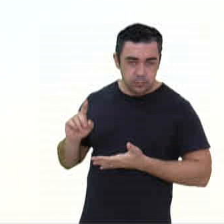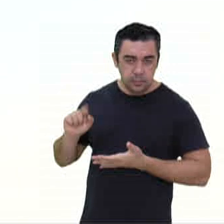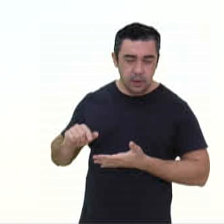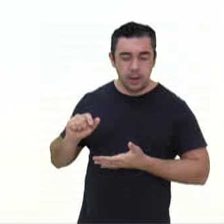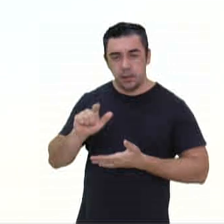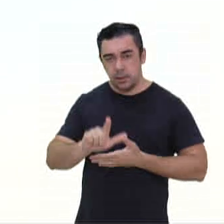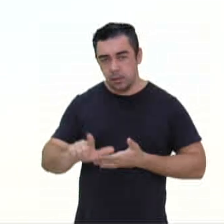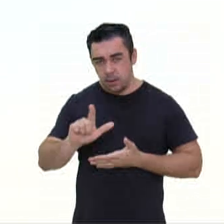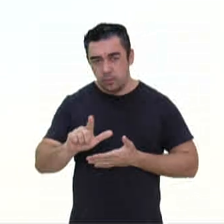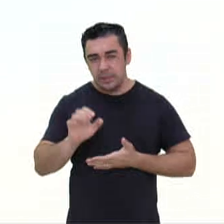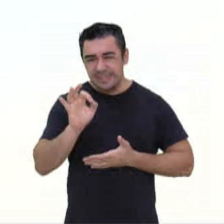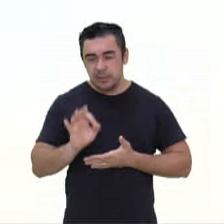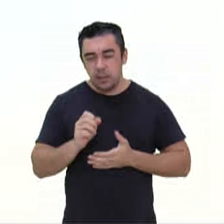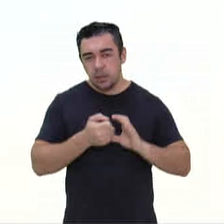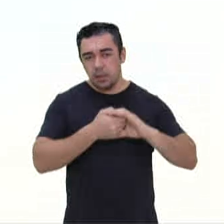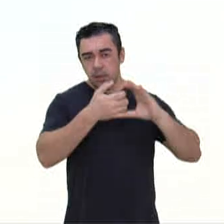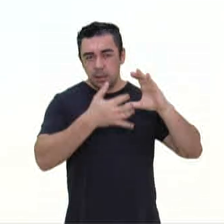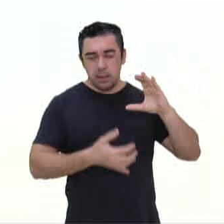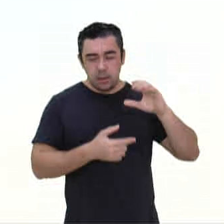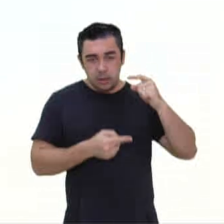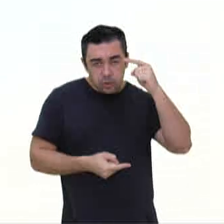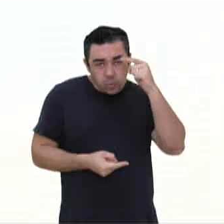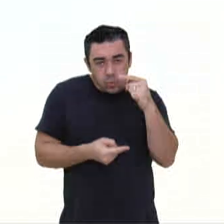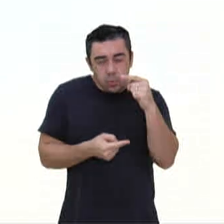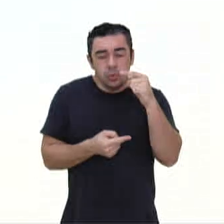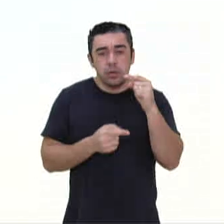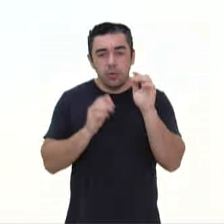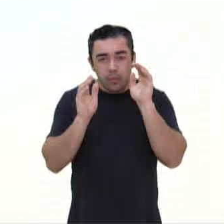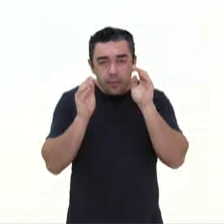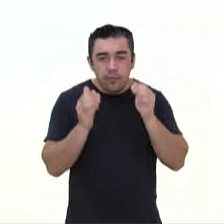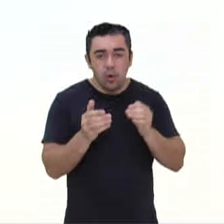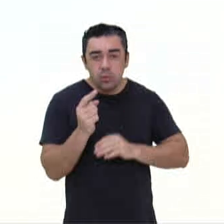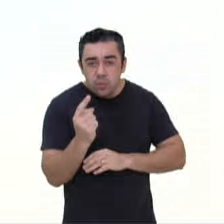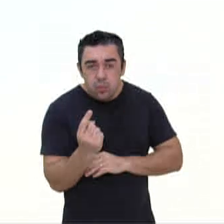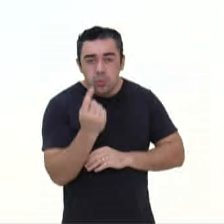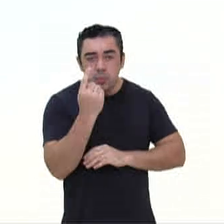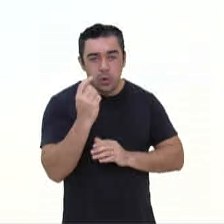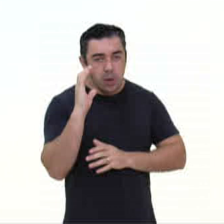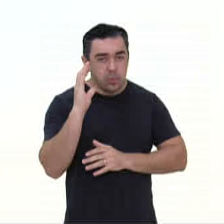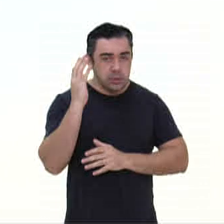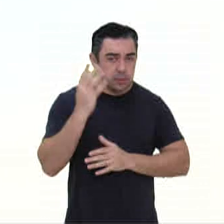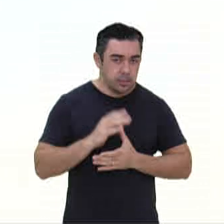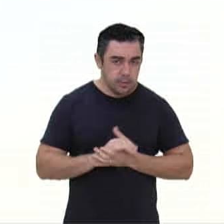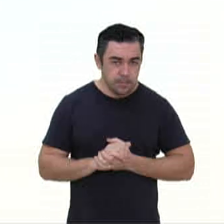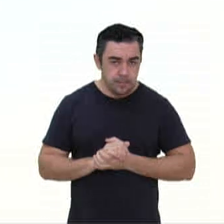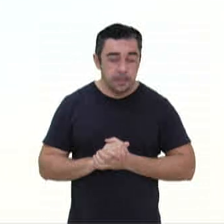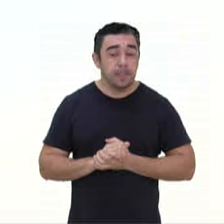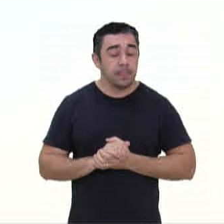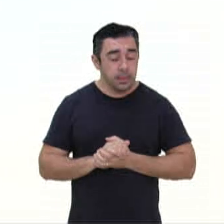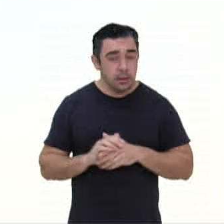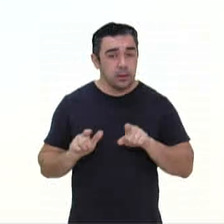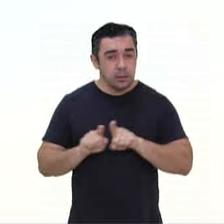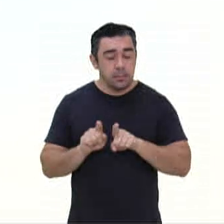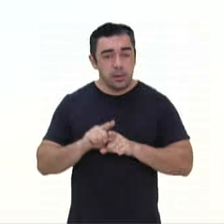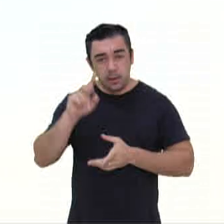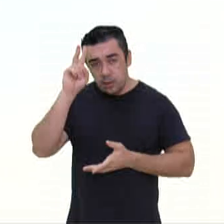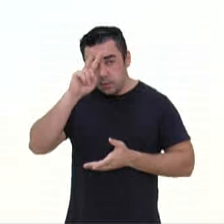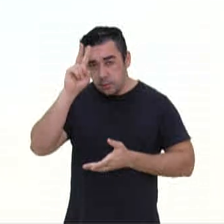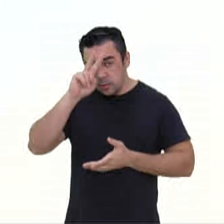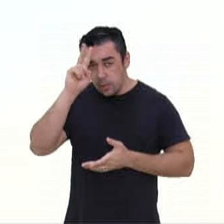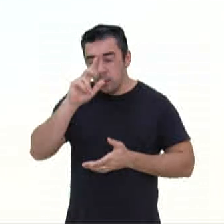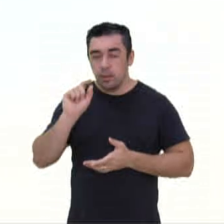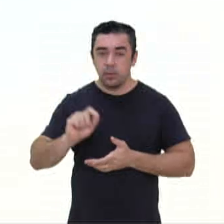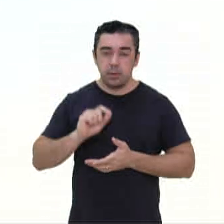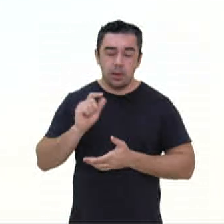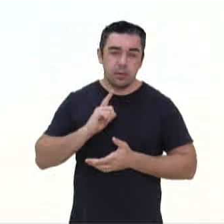caracterizada pelo tamanho curto, com foco em determinado acontecimento. Além disso, são histórias fictícias,